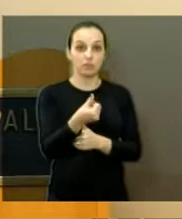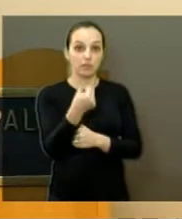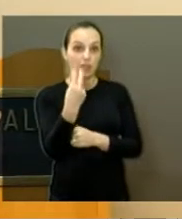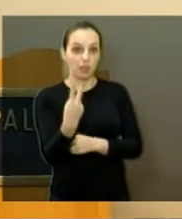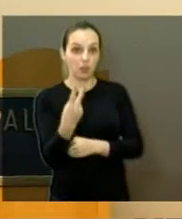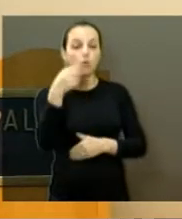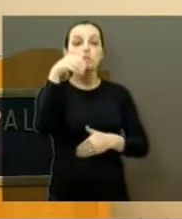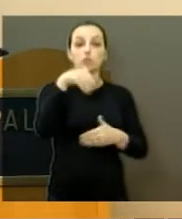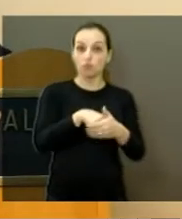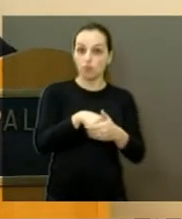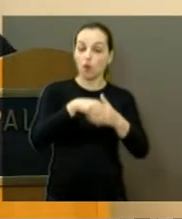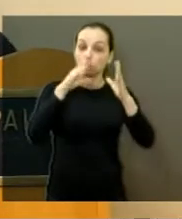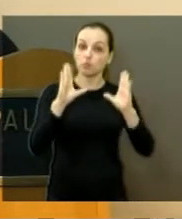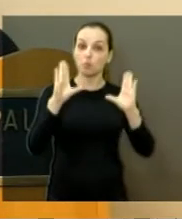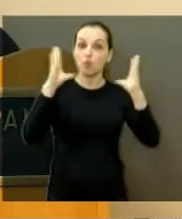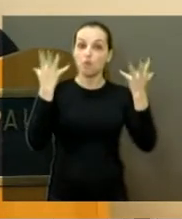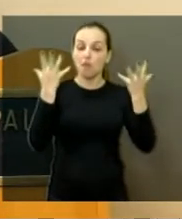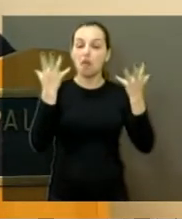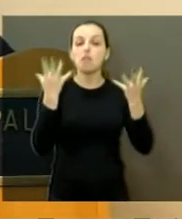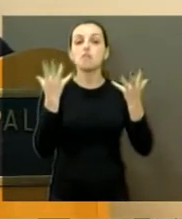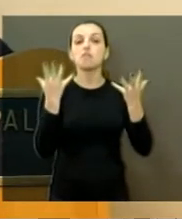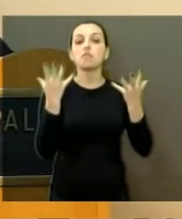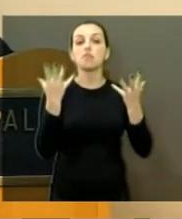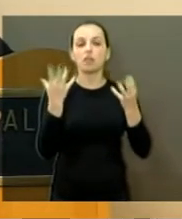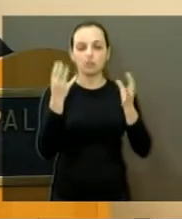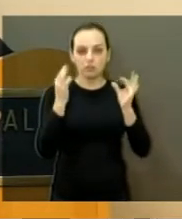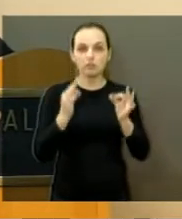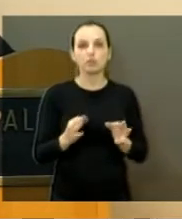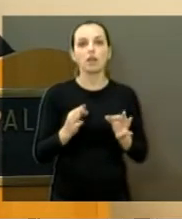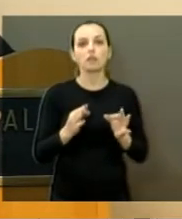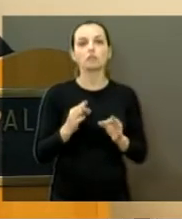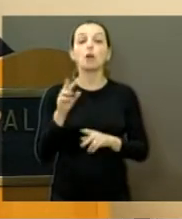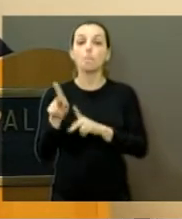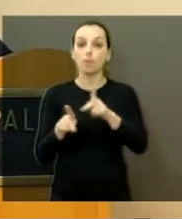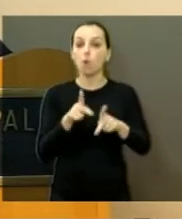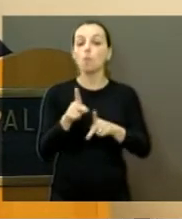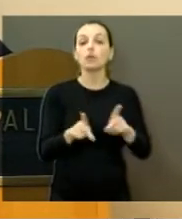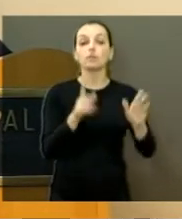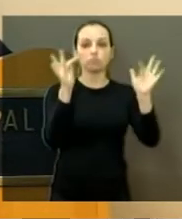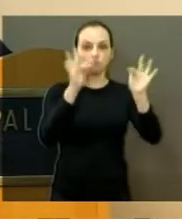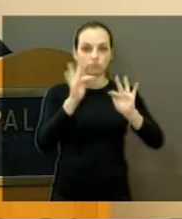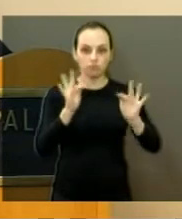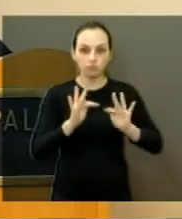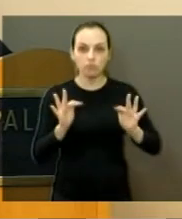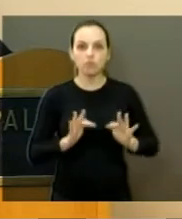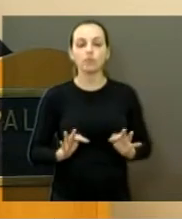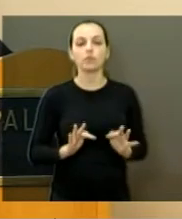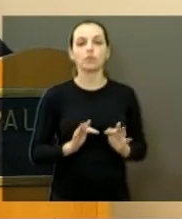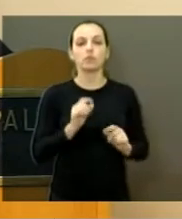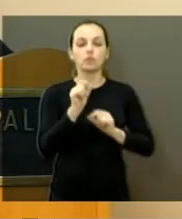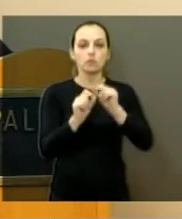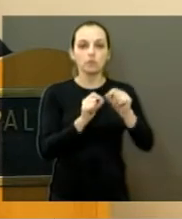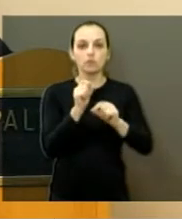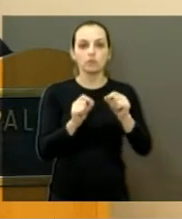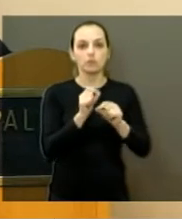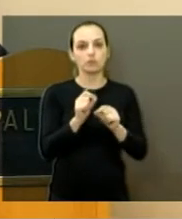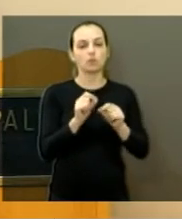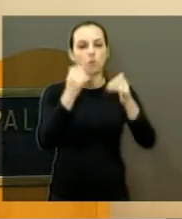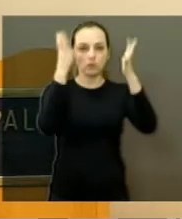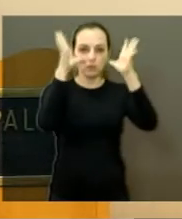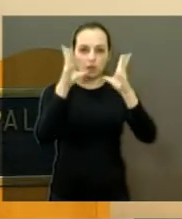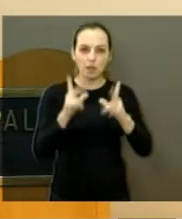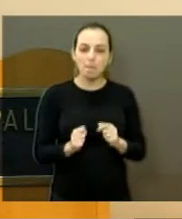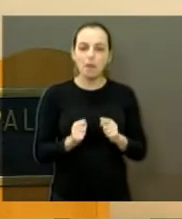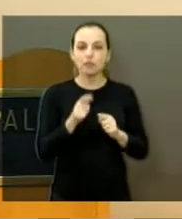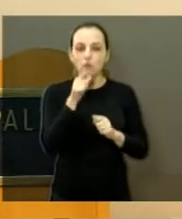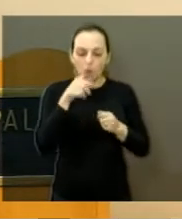festa, tinha bastante gente. E ali eu falo uma coisa para você, a população ser contente com essa revitalização do Rio. Inclusive,